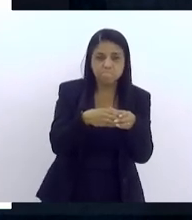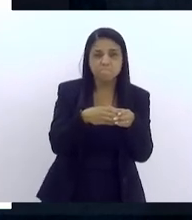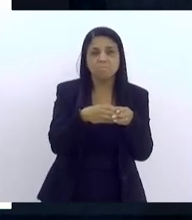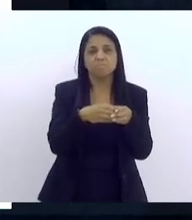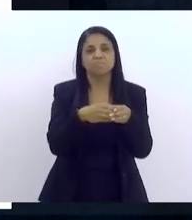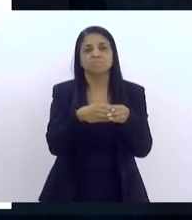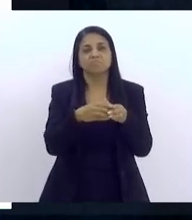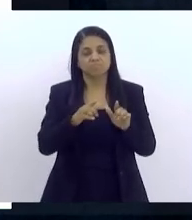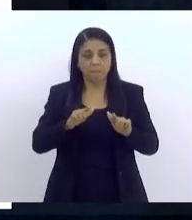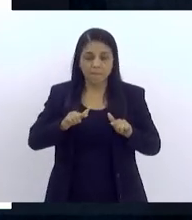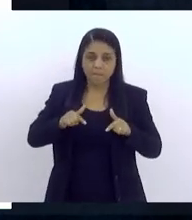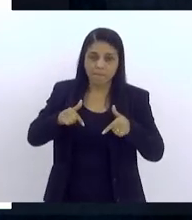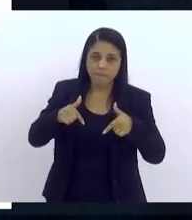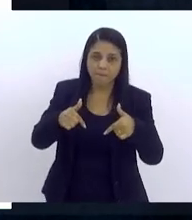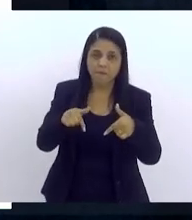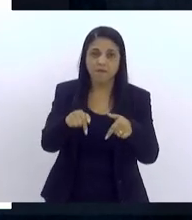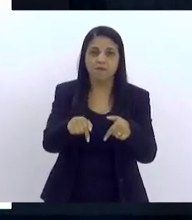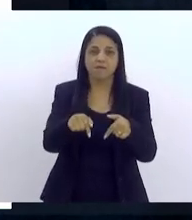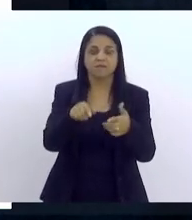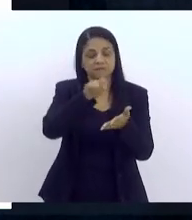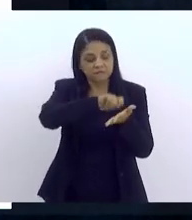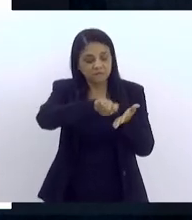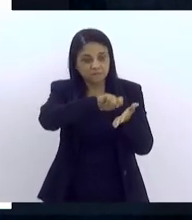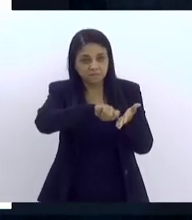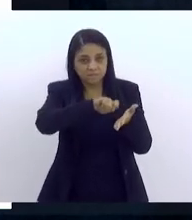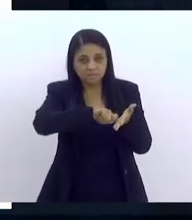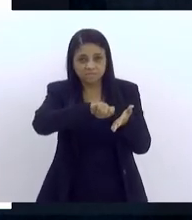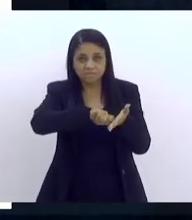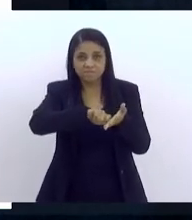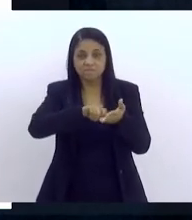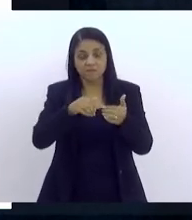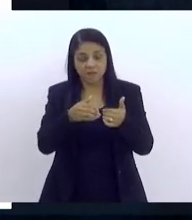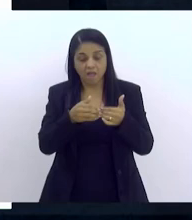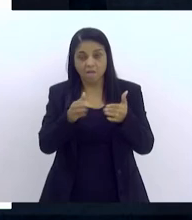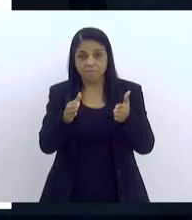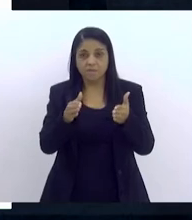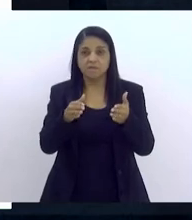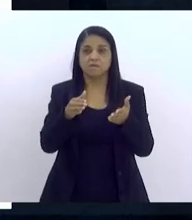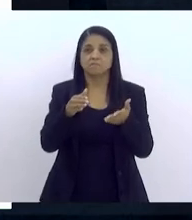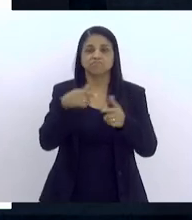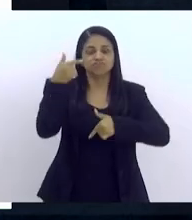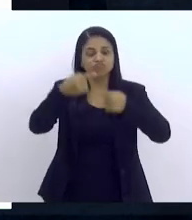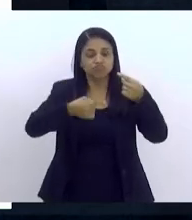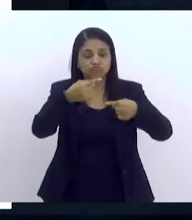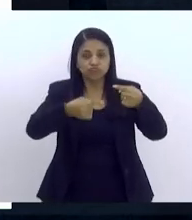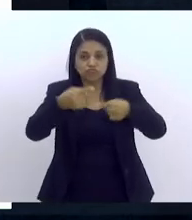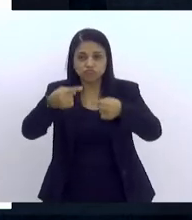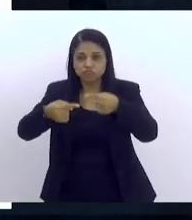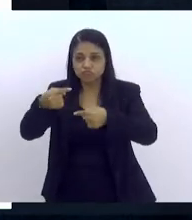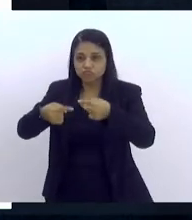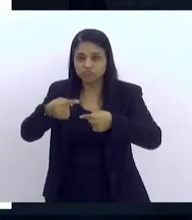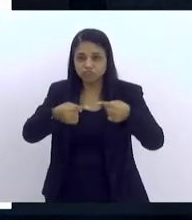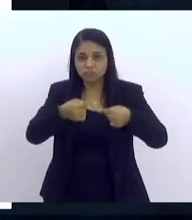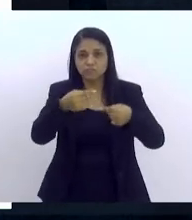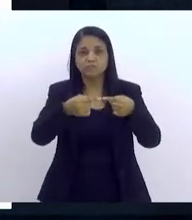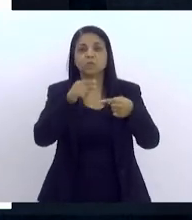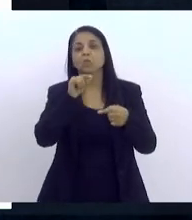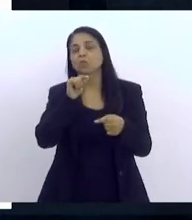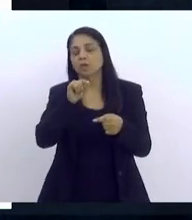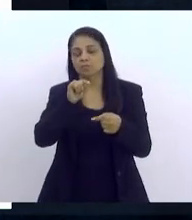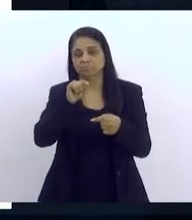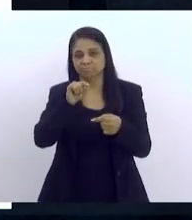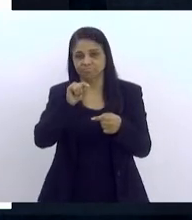do movimento social escrevemos, a gente abria essa nota discutindo exatamente essa